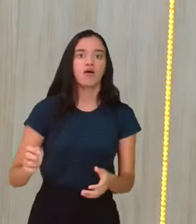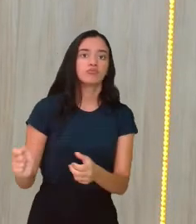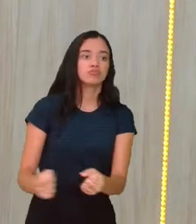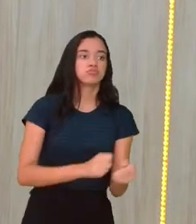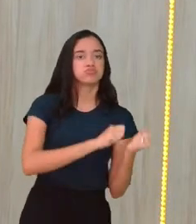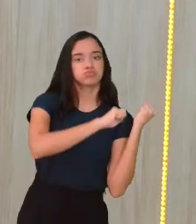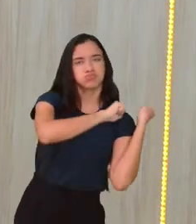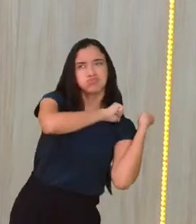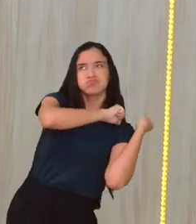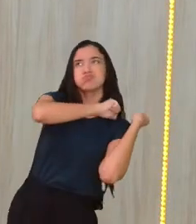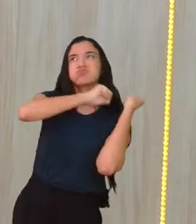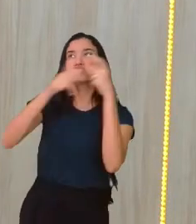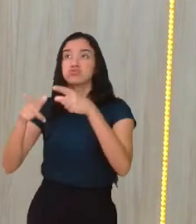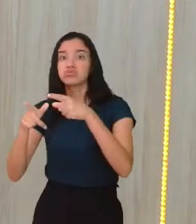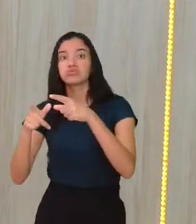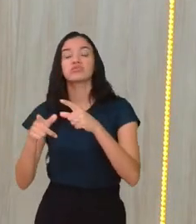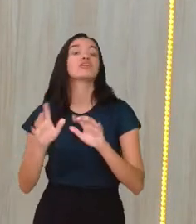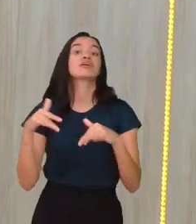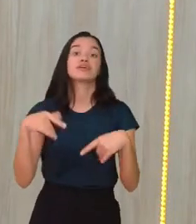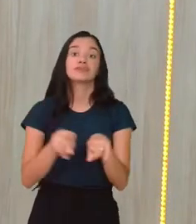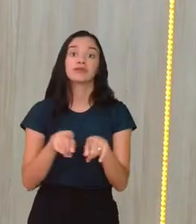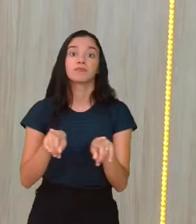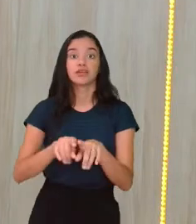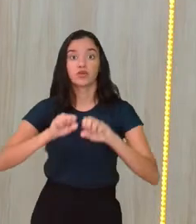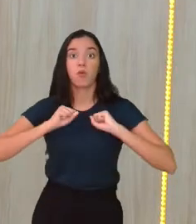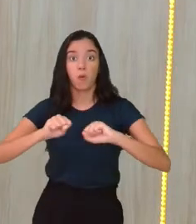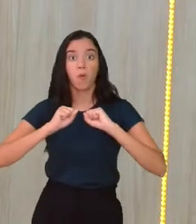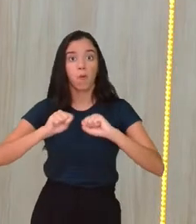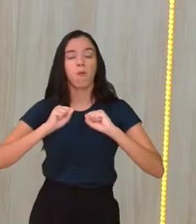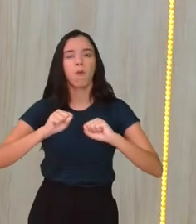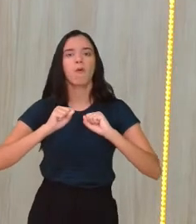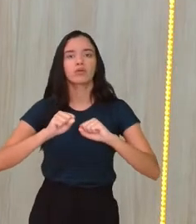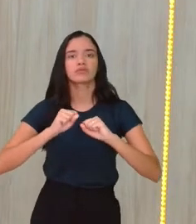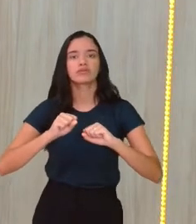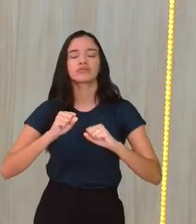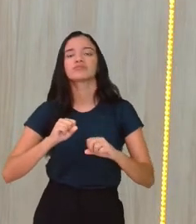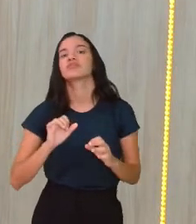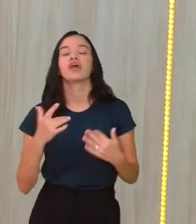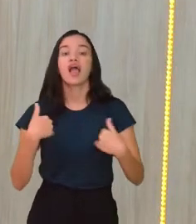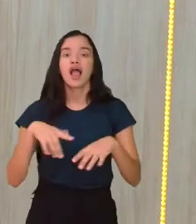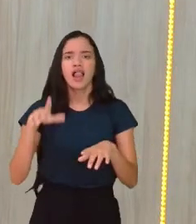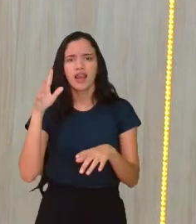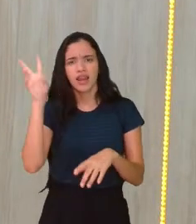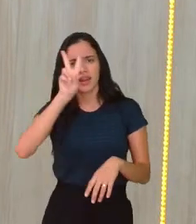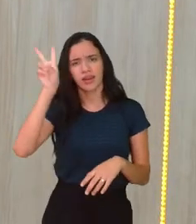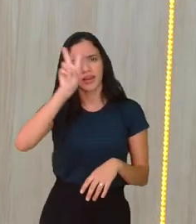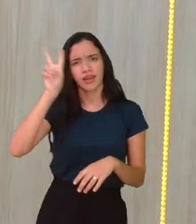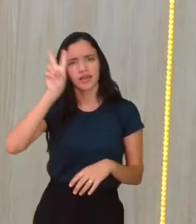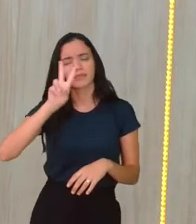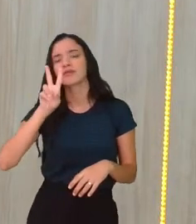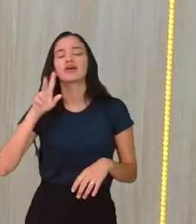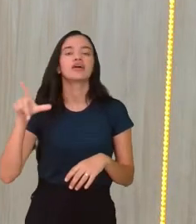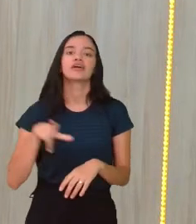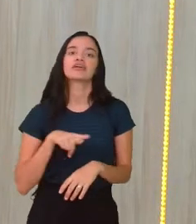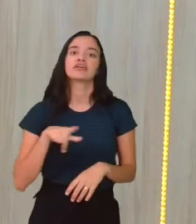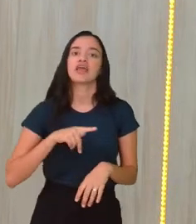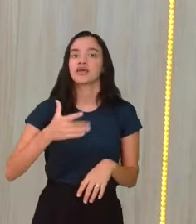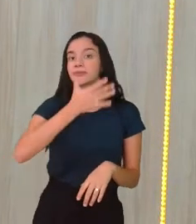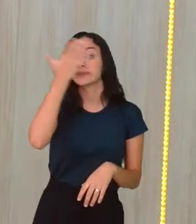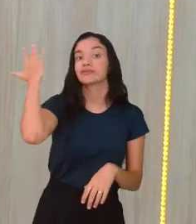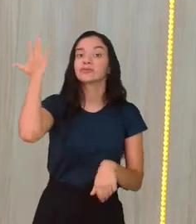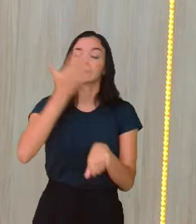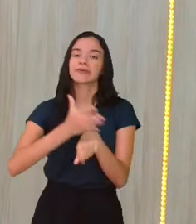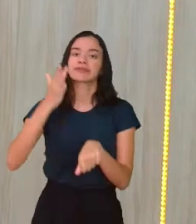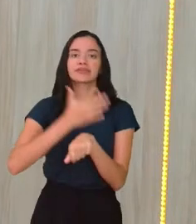né? E corridas. Então, lembra na ginástica quando a gente fala que a Grécia, né? Tinha lá as pessoas que